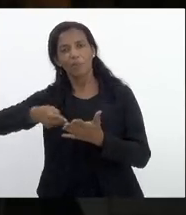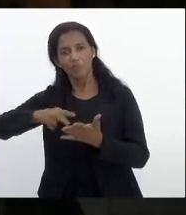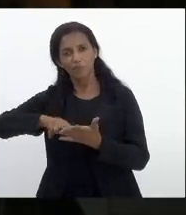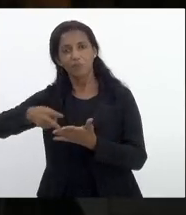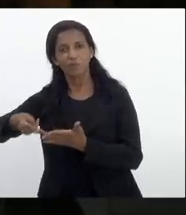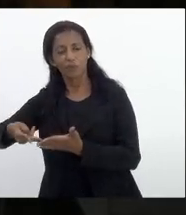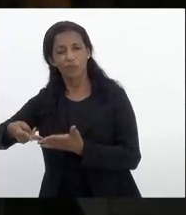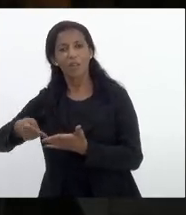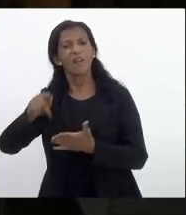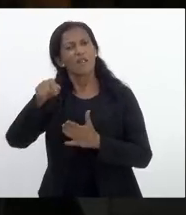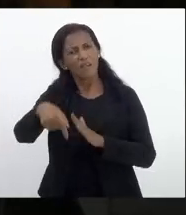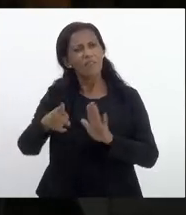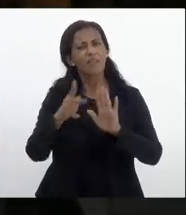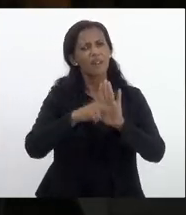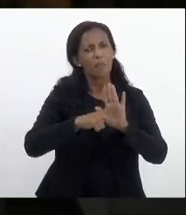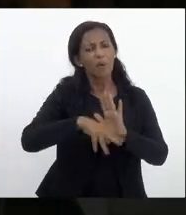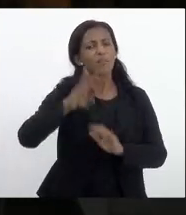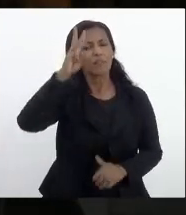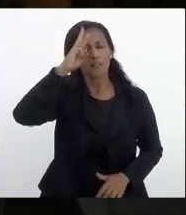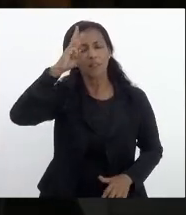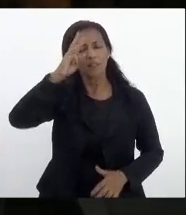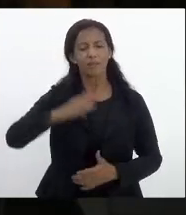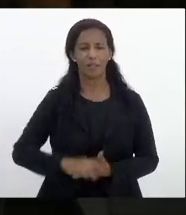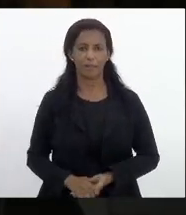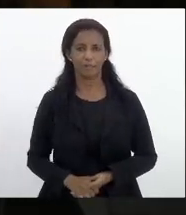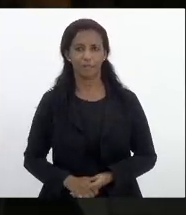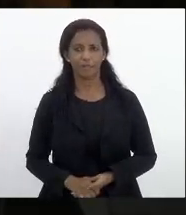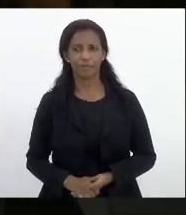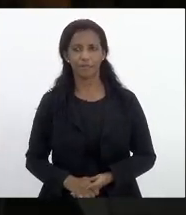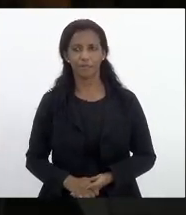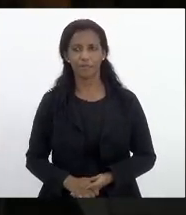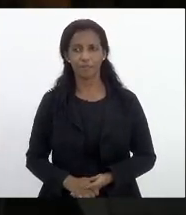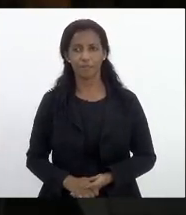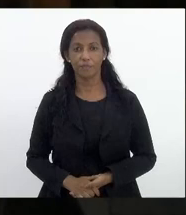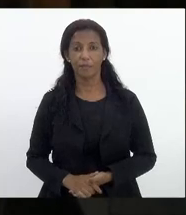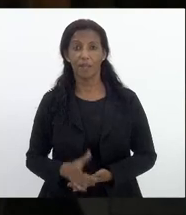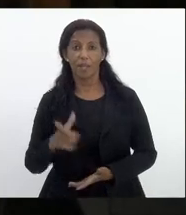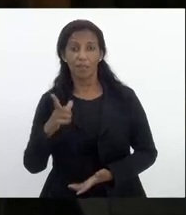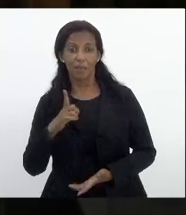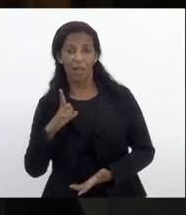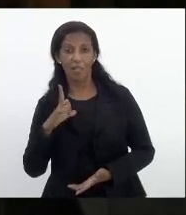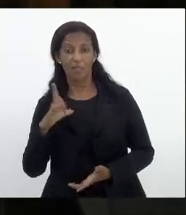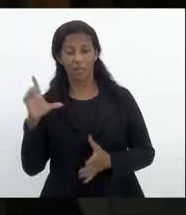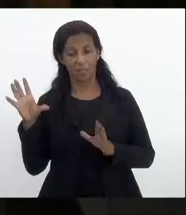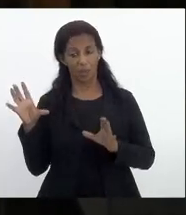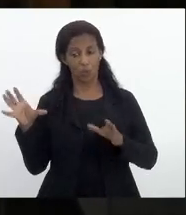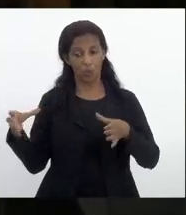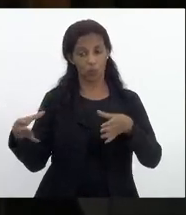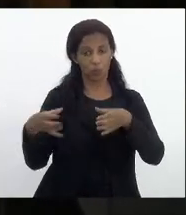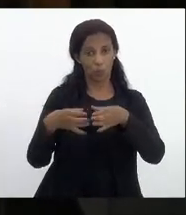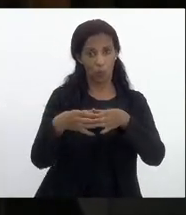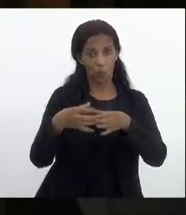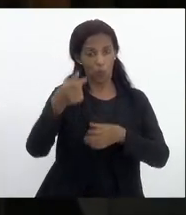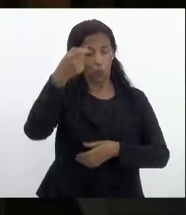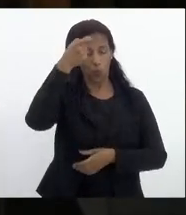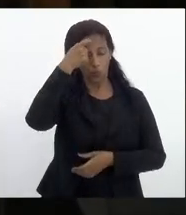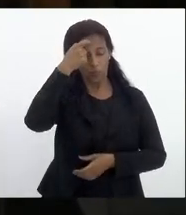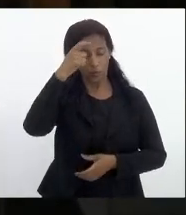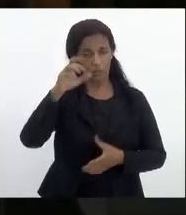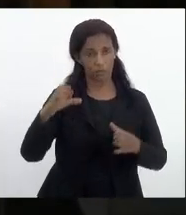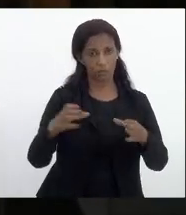virar a pauta na terça-feira está se criando um consenso na casa que